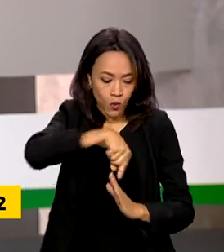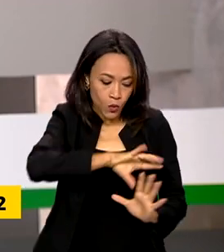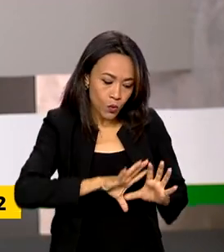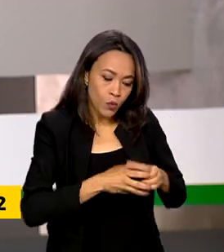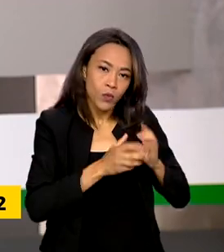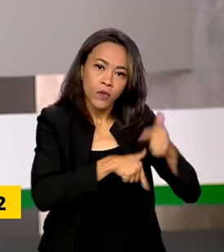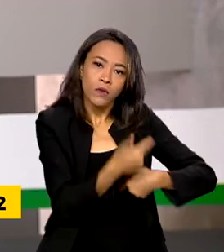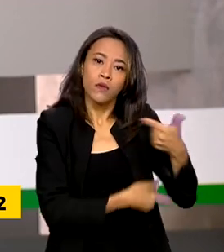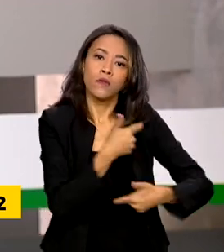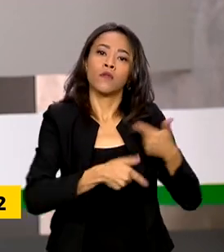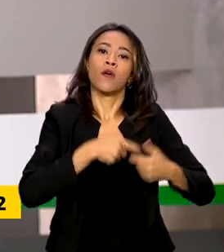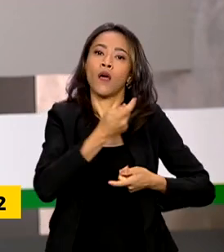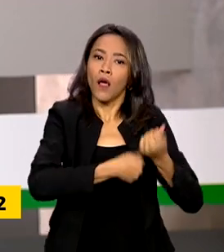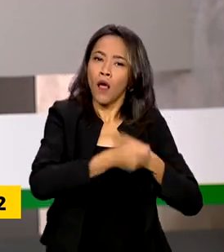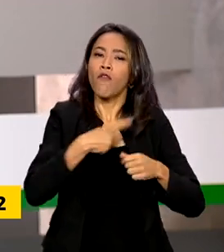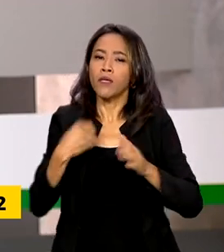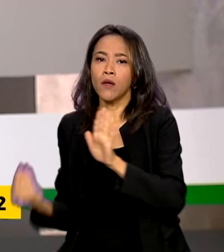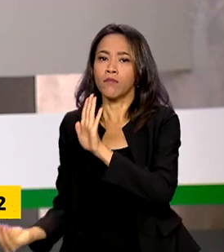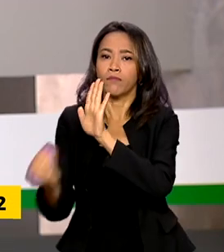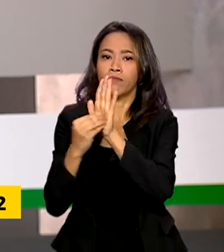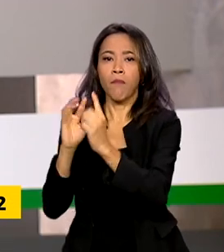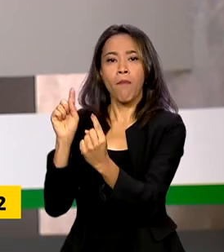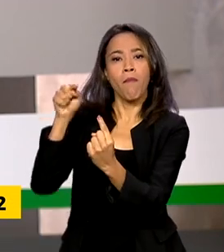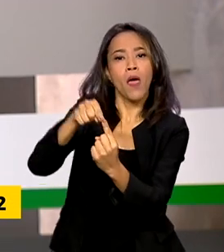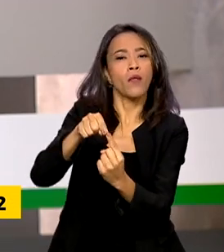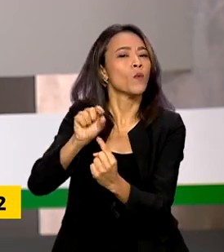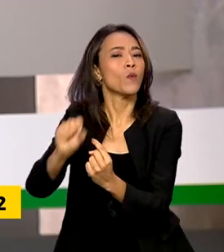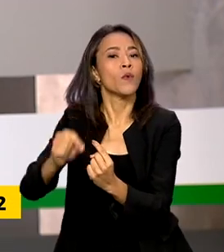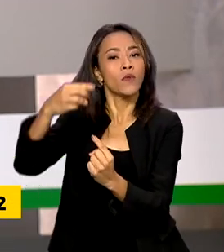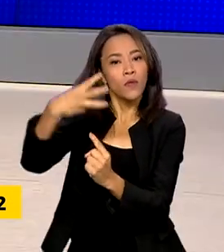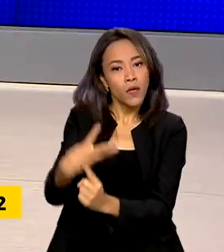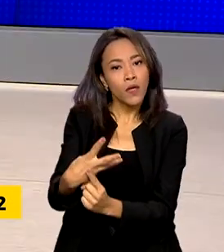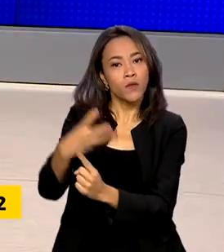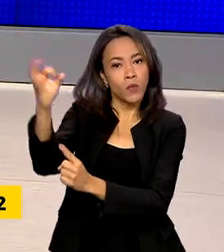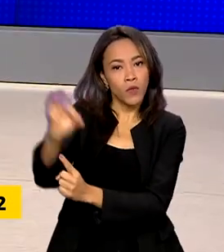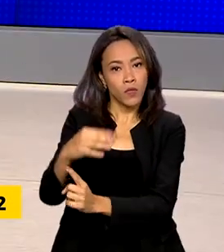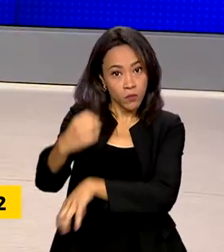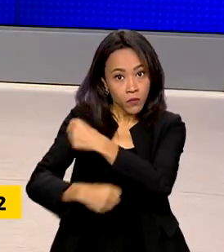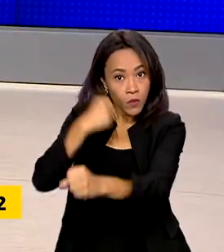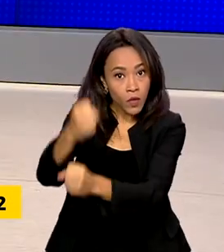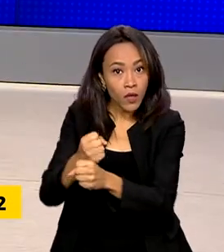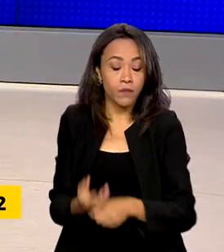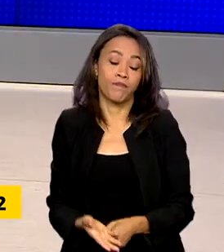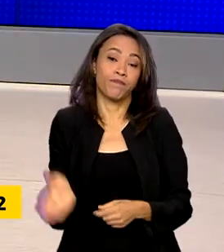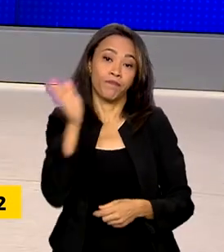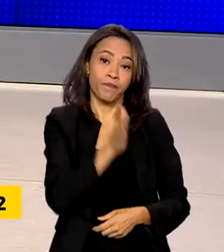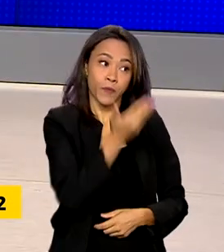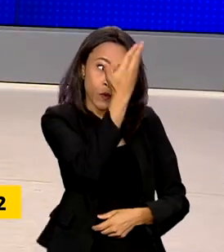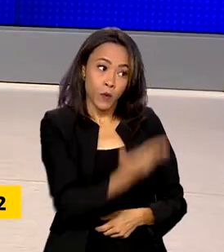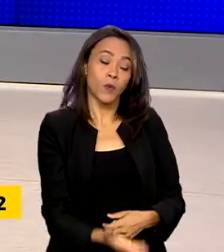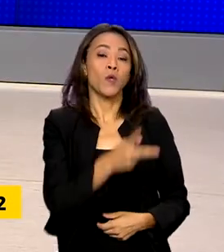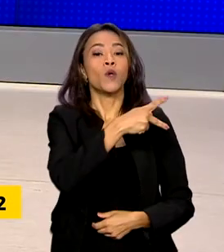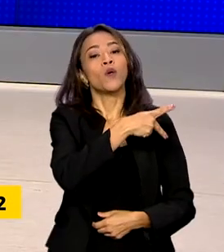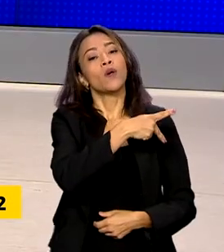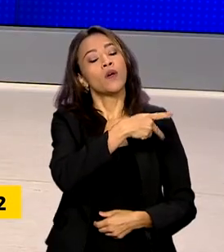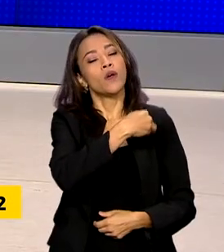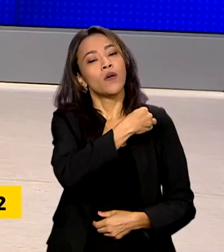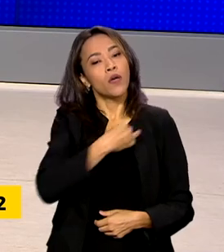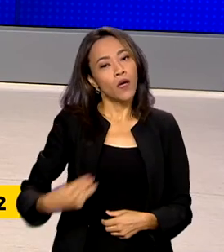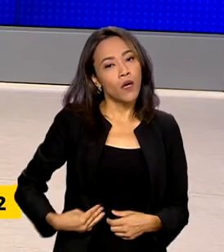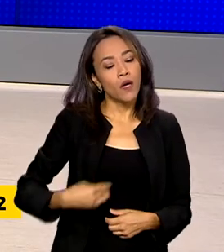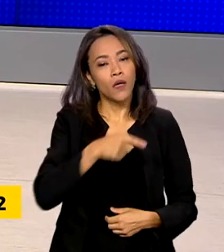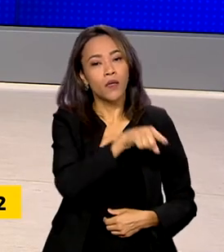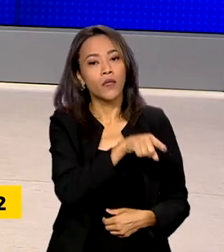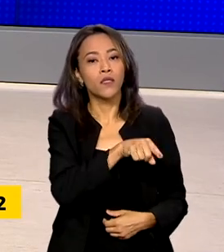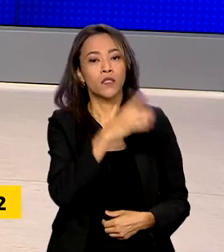meta será contínua, fixada em 3% ao ano. O ministro da Fazenda, Fernando Haddad, afirmou que o método